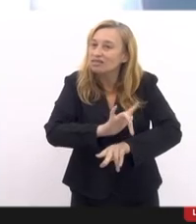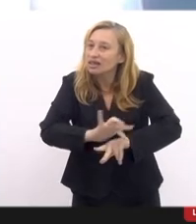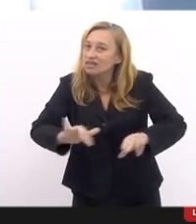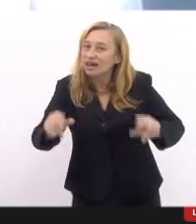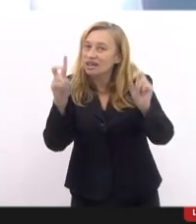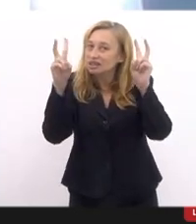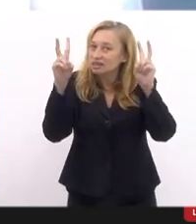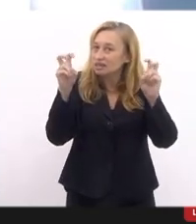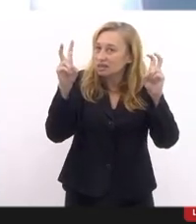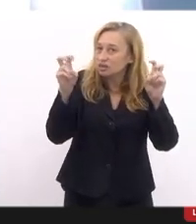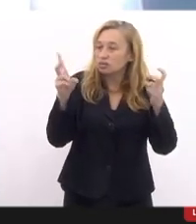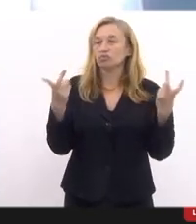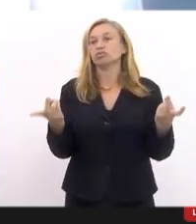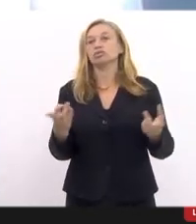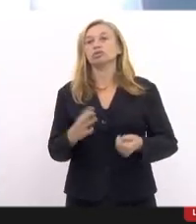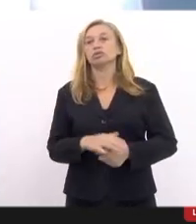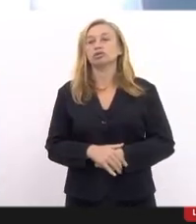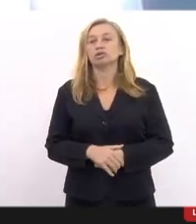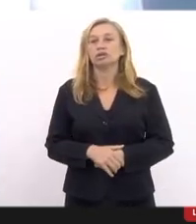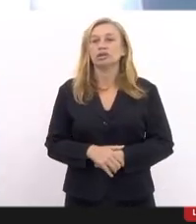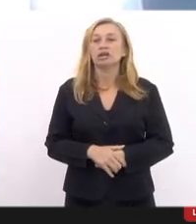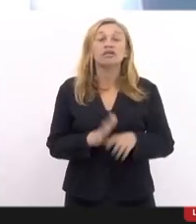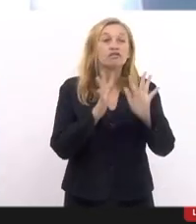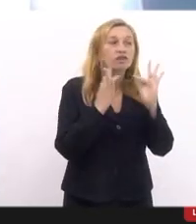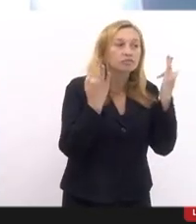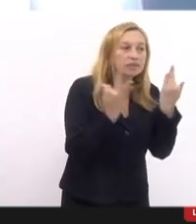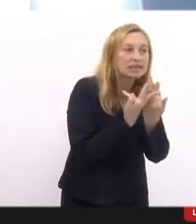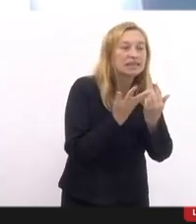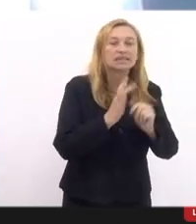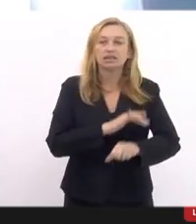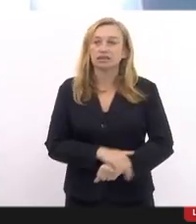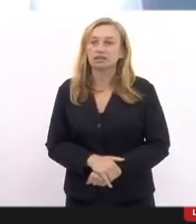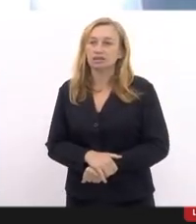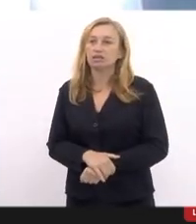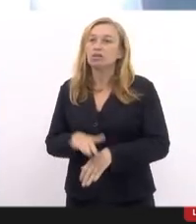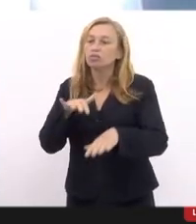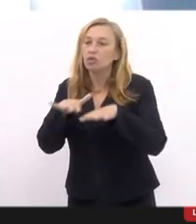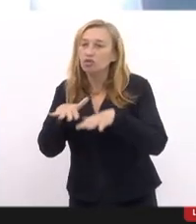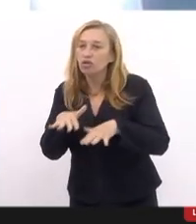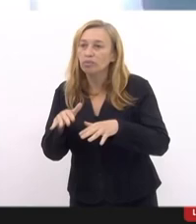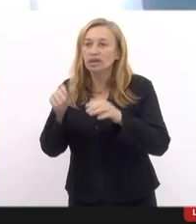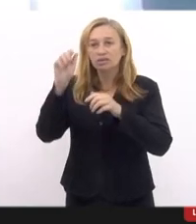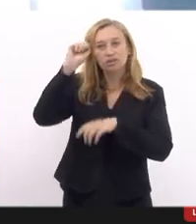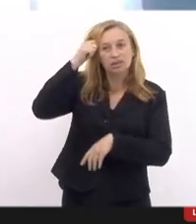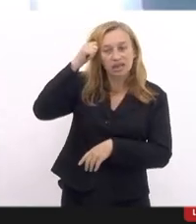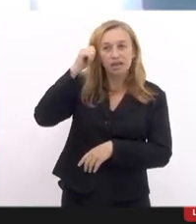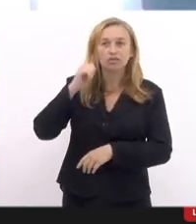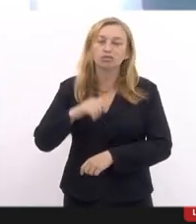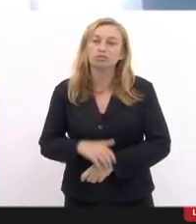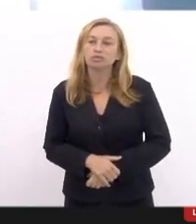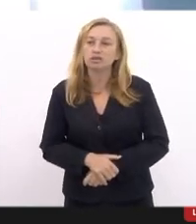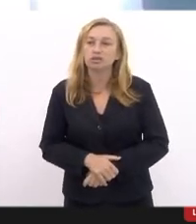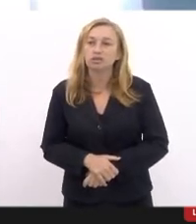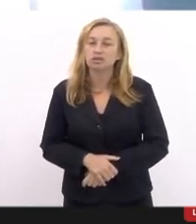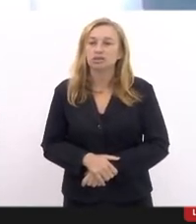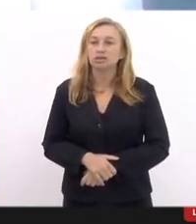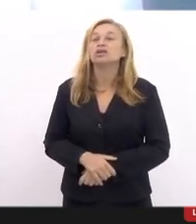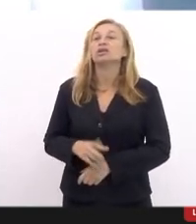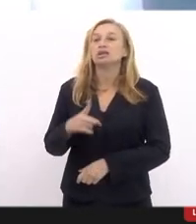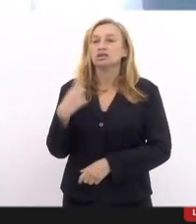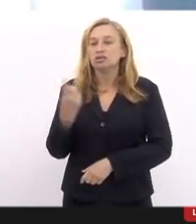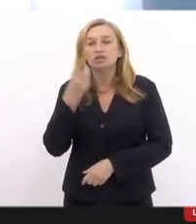questões, tanto de familiares quanto o movimento negro, anistia, e das nossas